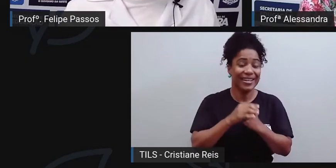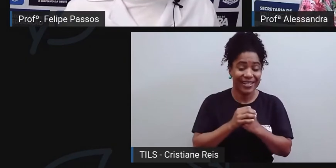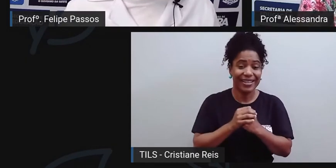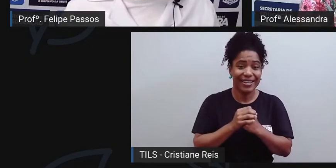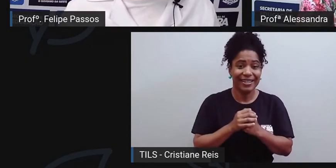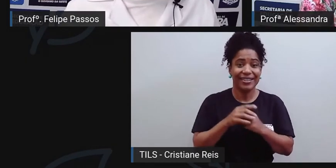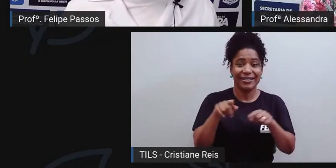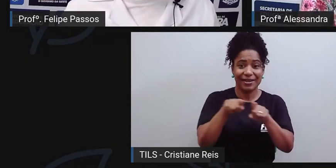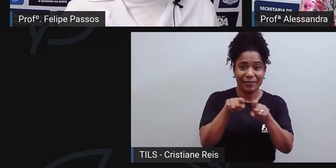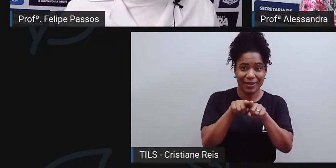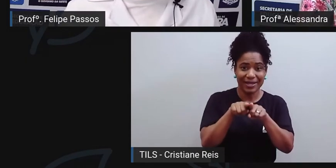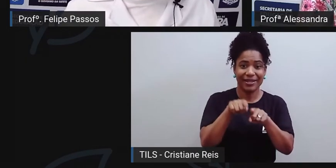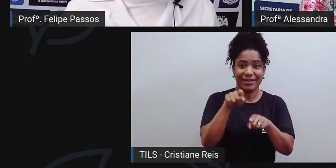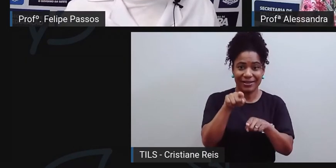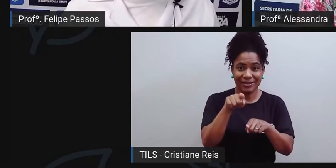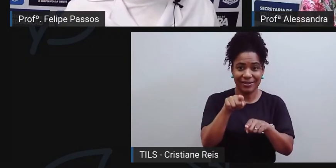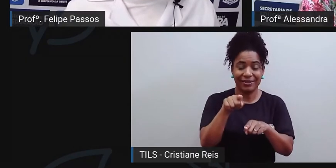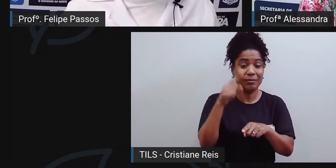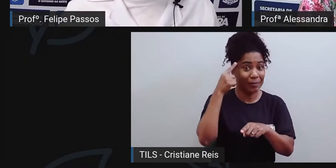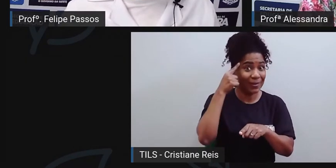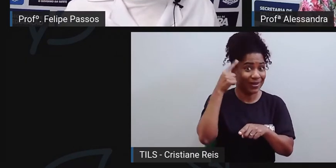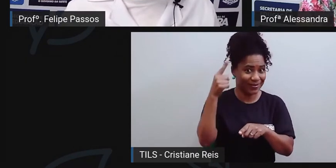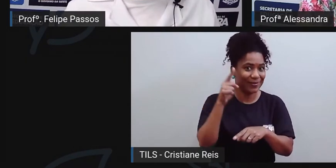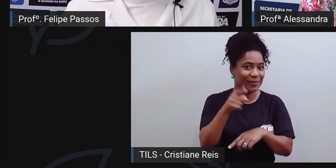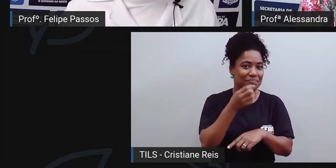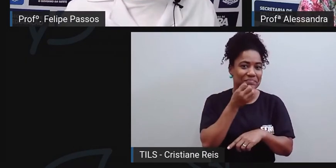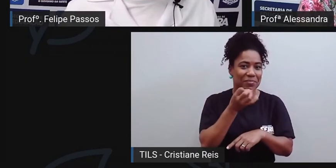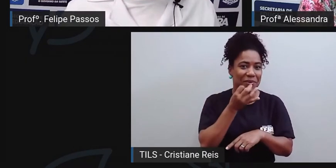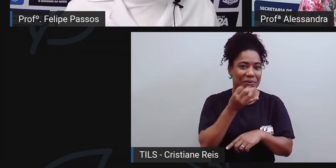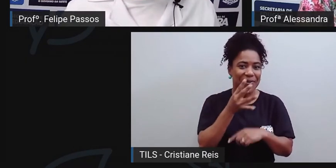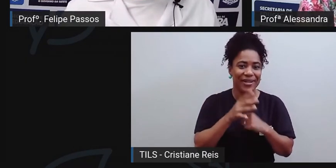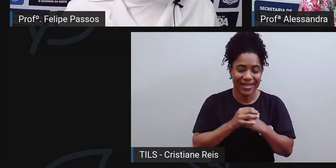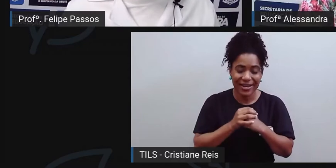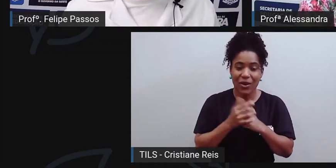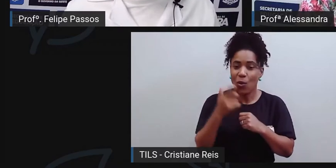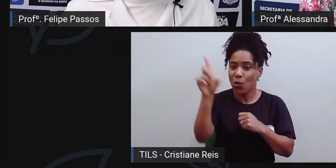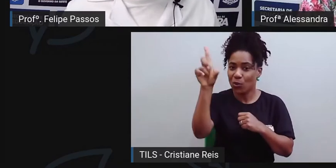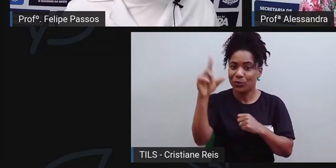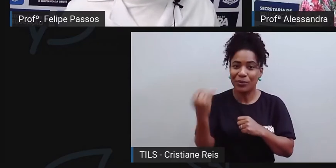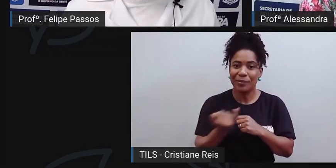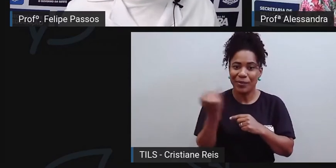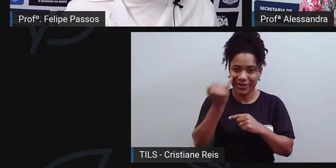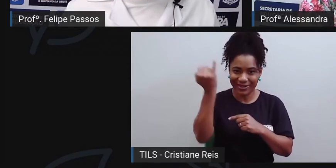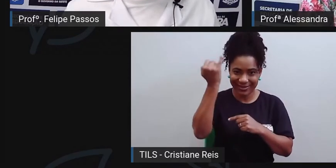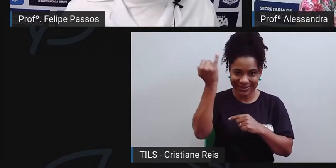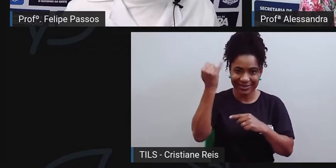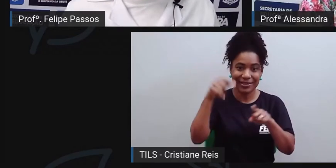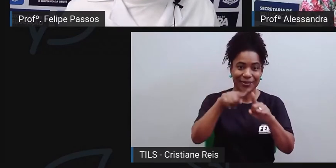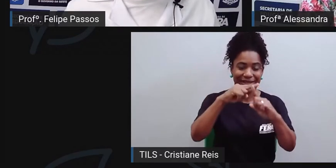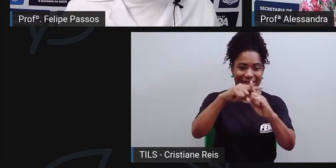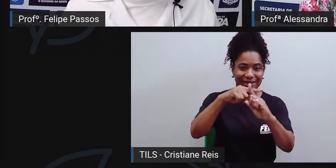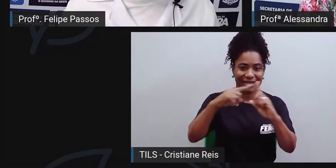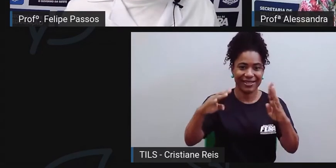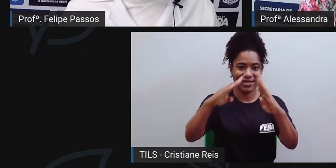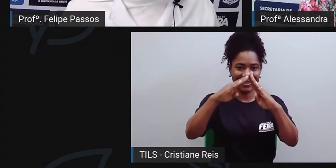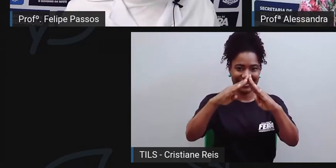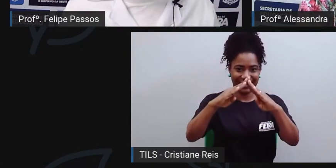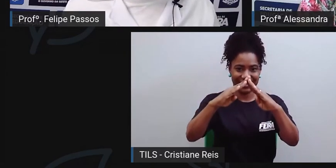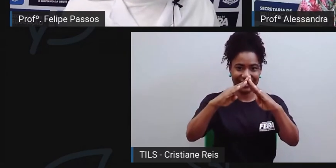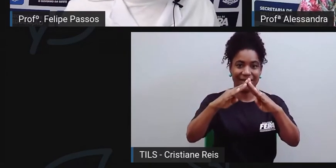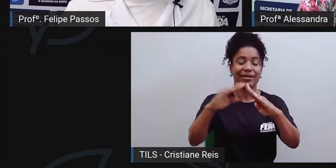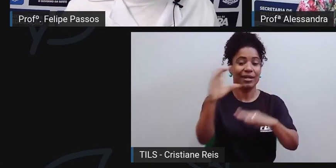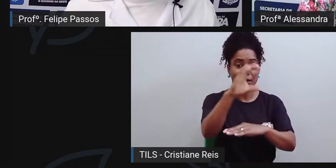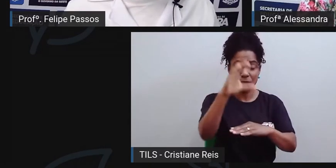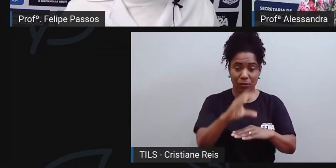outra coisa que você chama, muito bem lembrado, outra coisa muito importante é que a Igreja Católica, ela vai ter muita força.